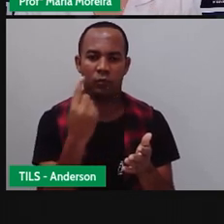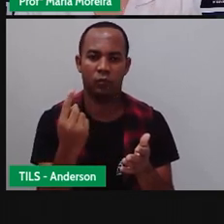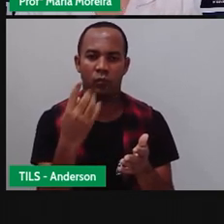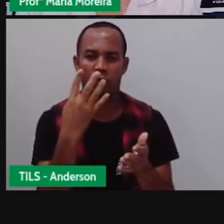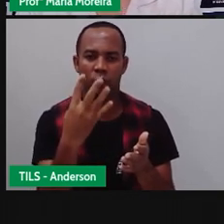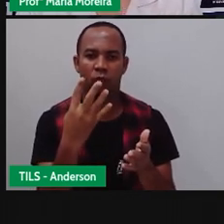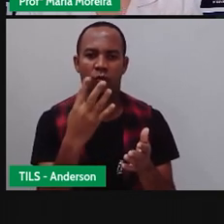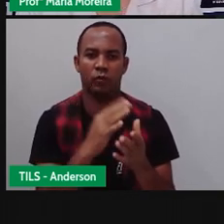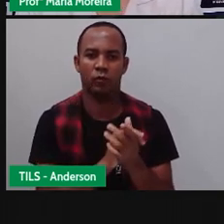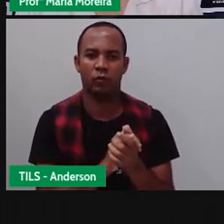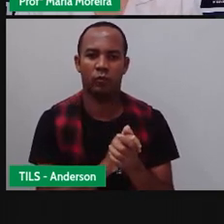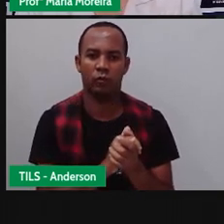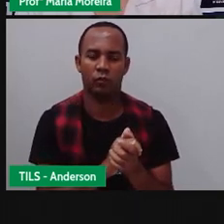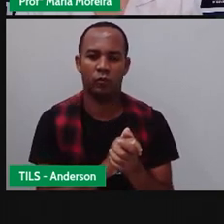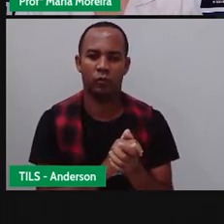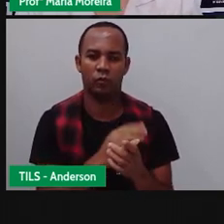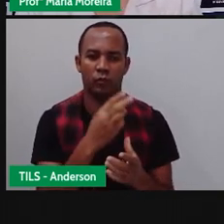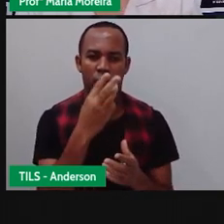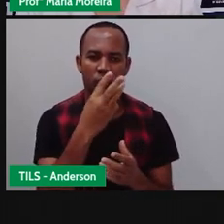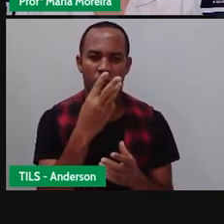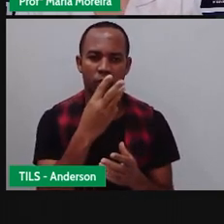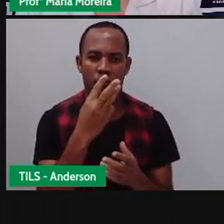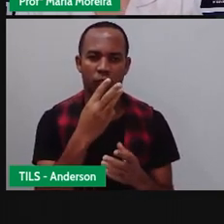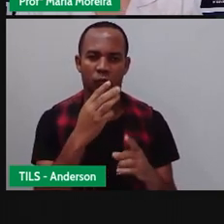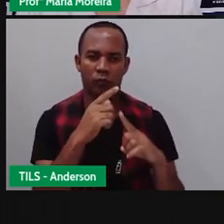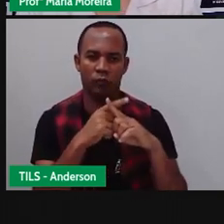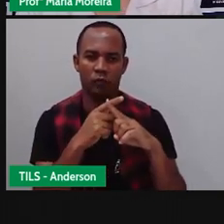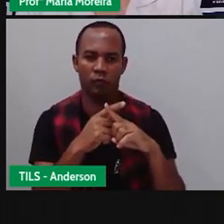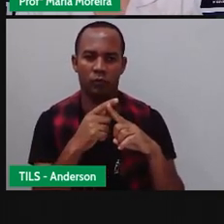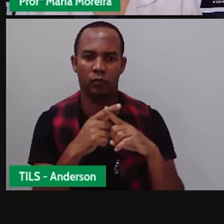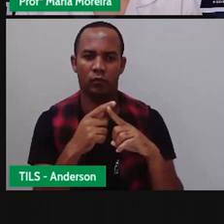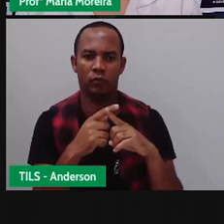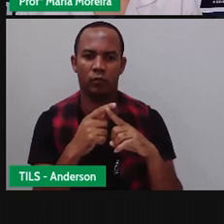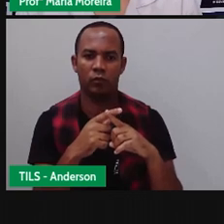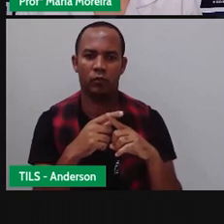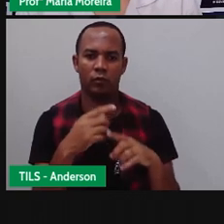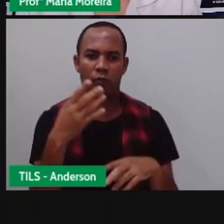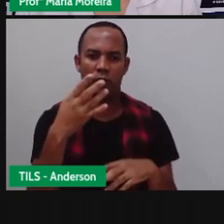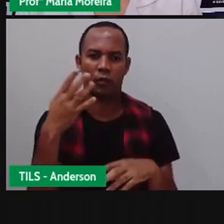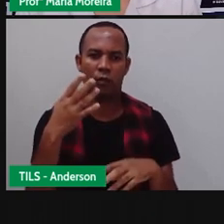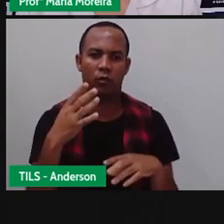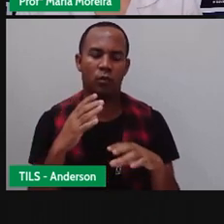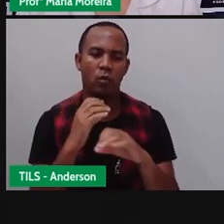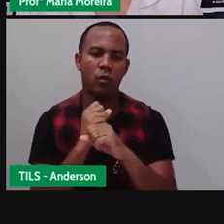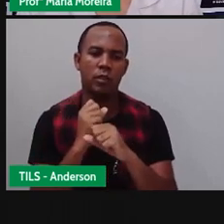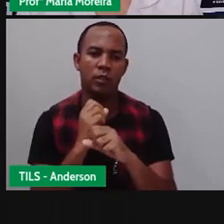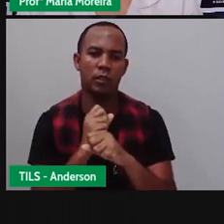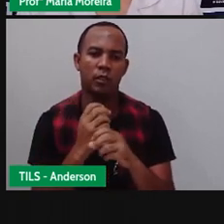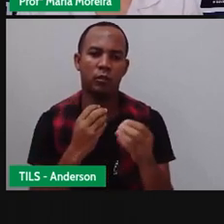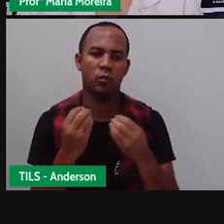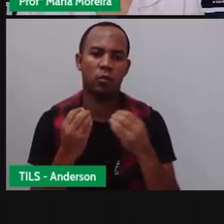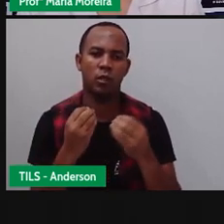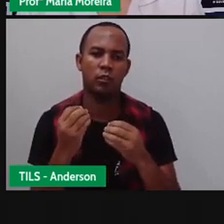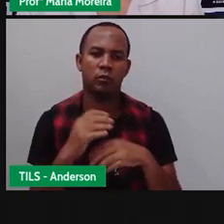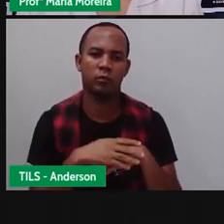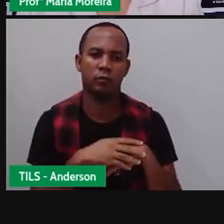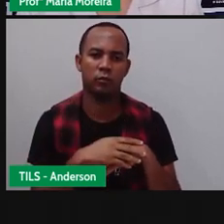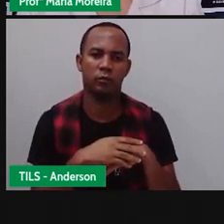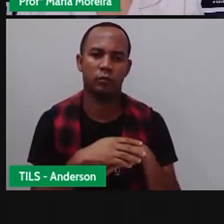Quatro. Então, será o quê? Três vezes quatro, porque a quantidade de carros versus o quê? O número de